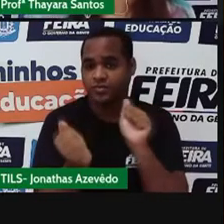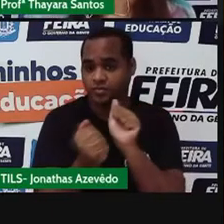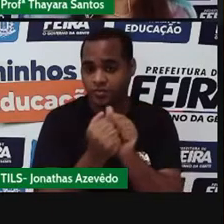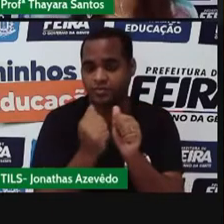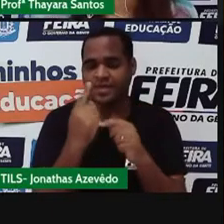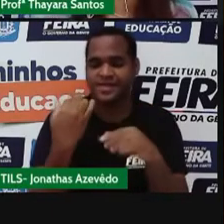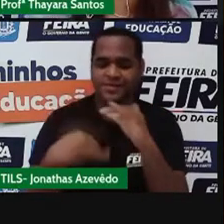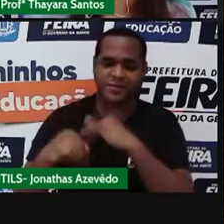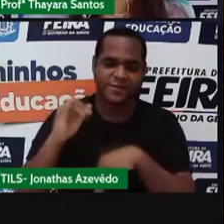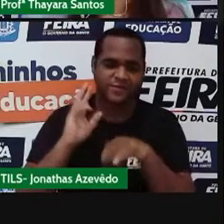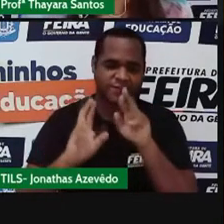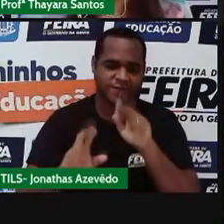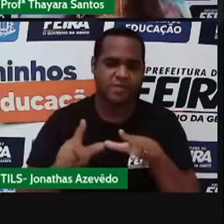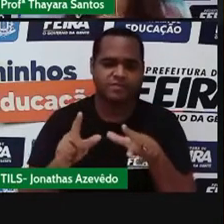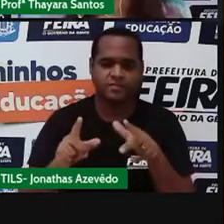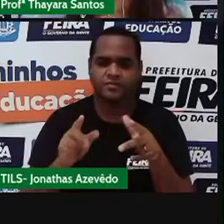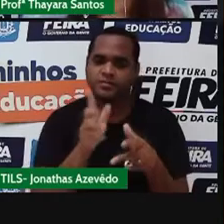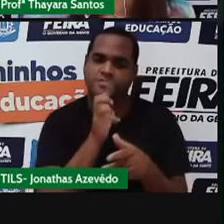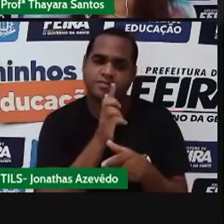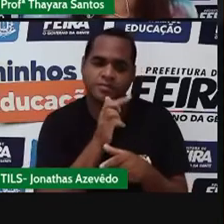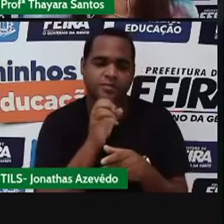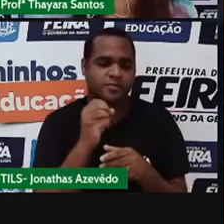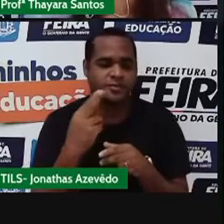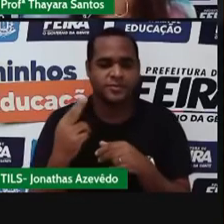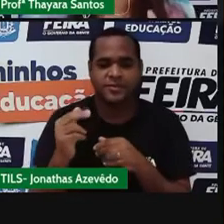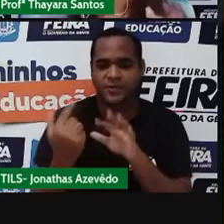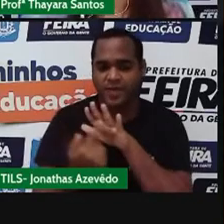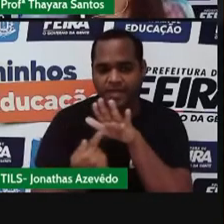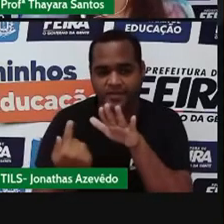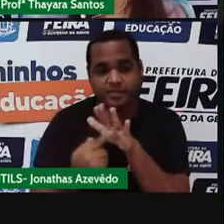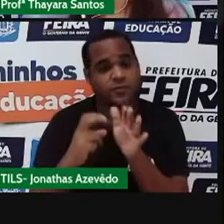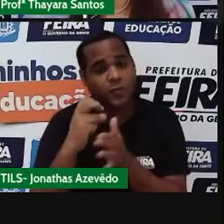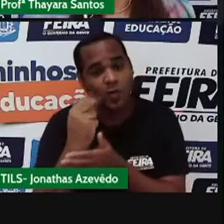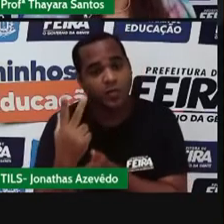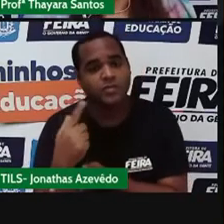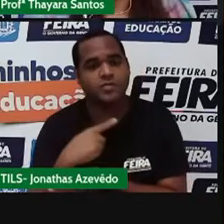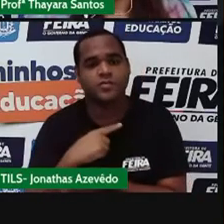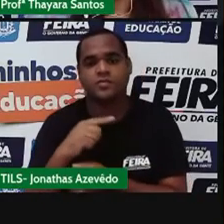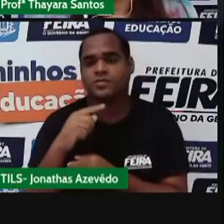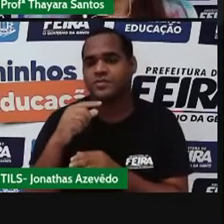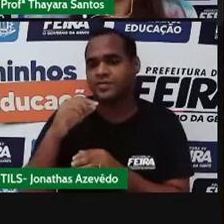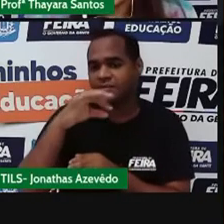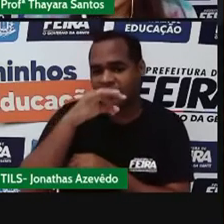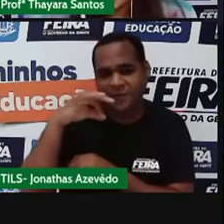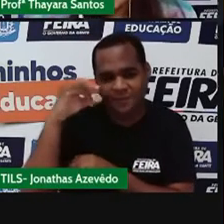químicos diferentes, como é o caso da água, do gás carbônico e do cloreto de sódio.